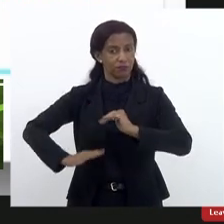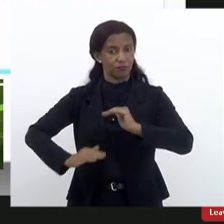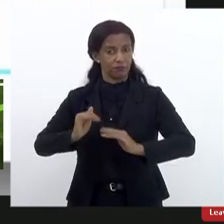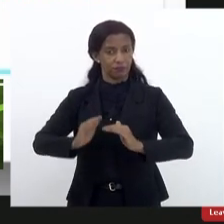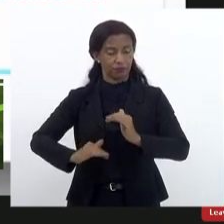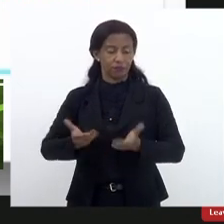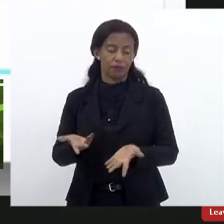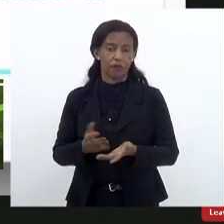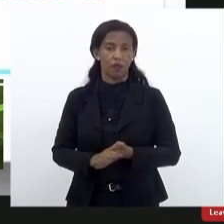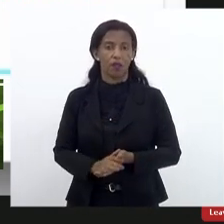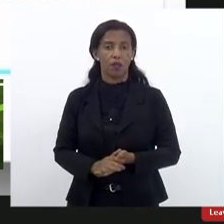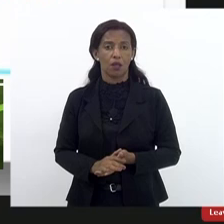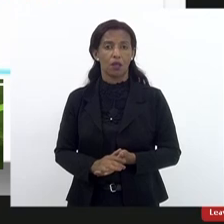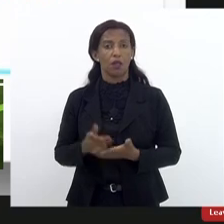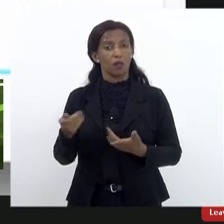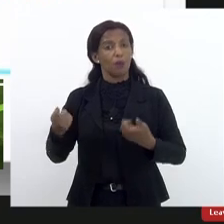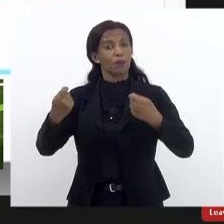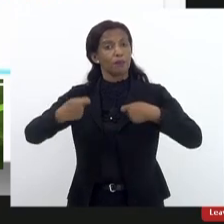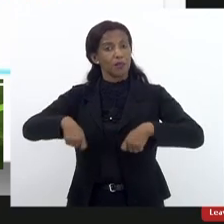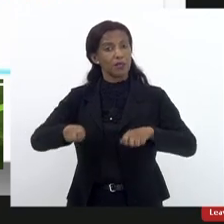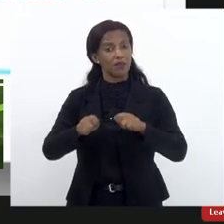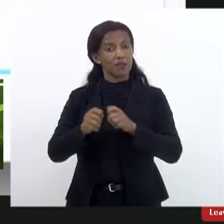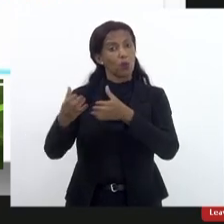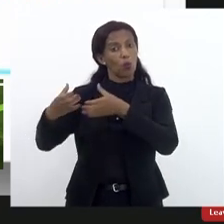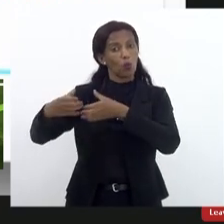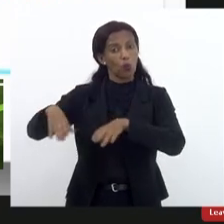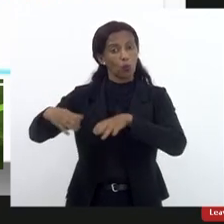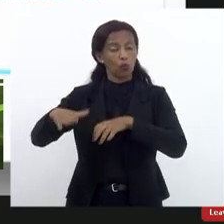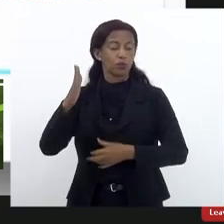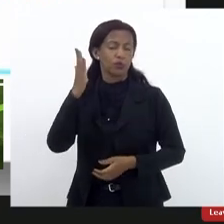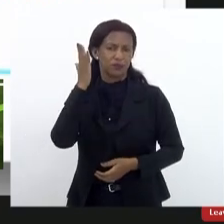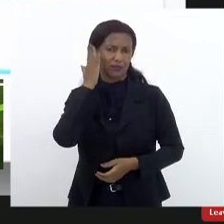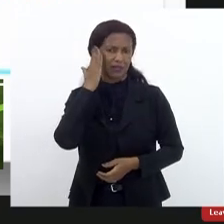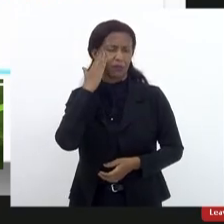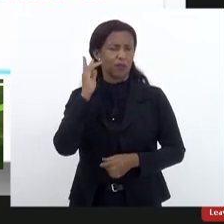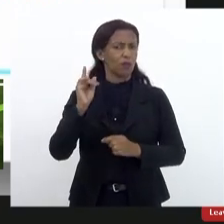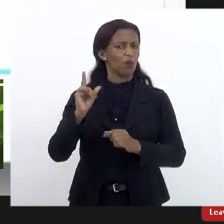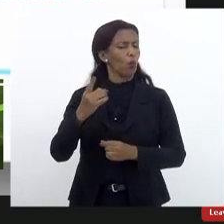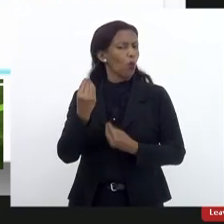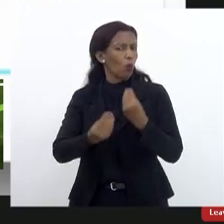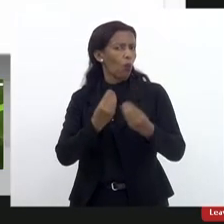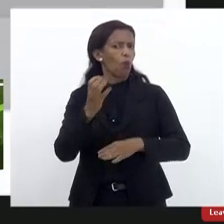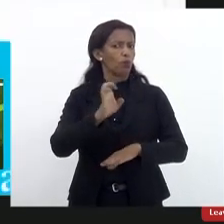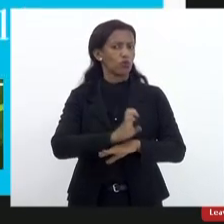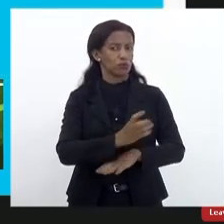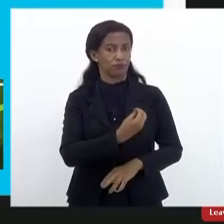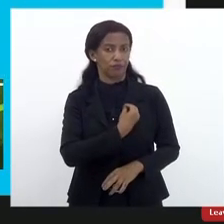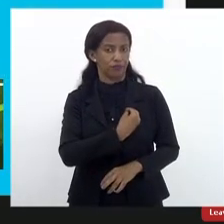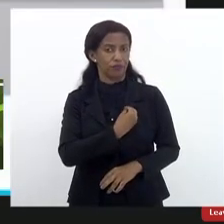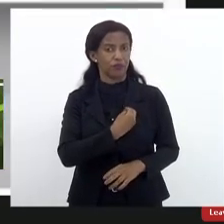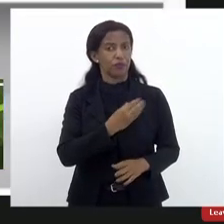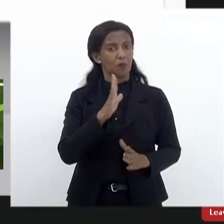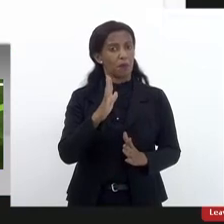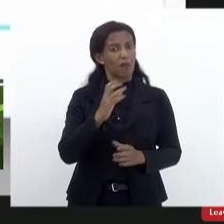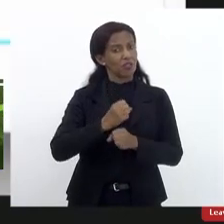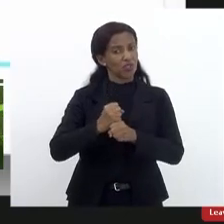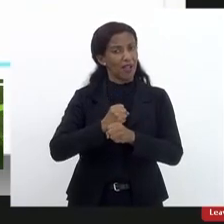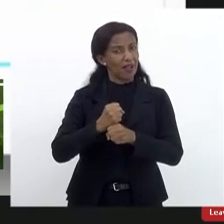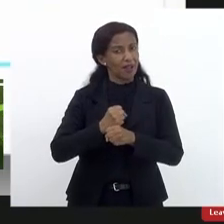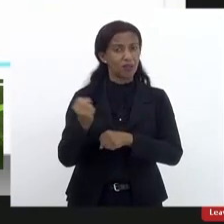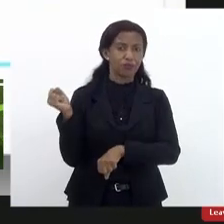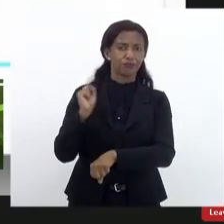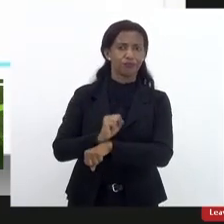por força disso, é necessário que seja feito um concurso, sabemos da situação do Estado, mas essa situação já se estende por alguns anos já.